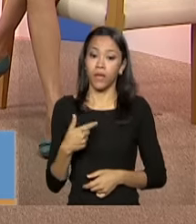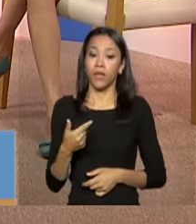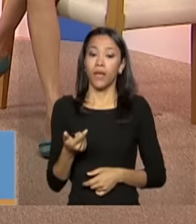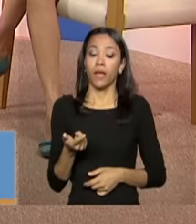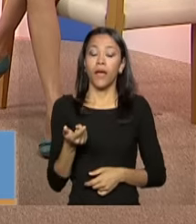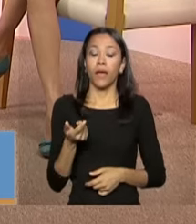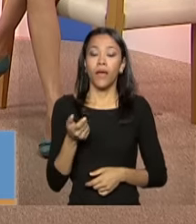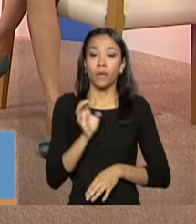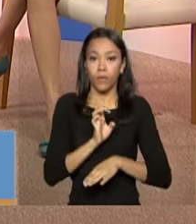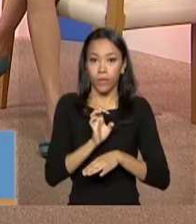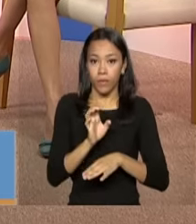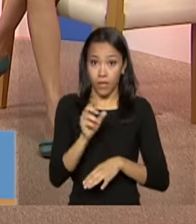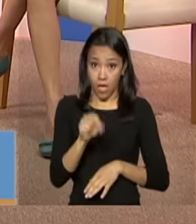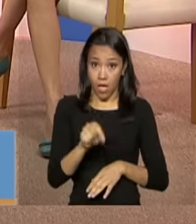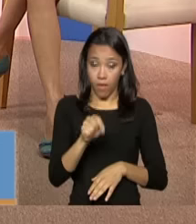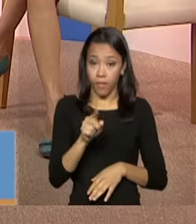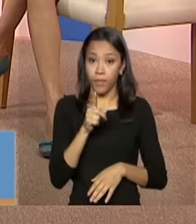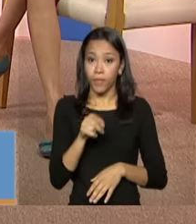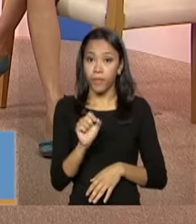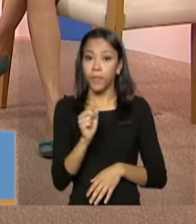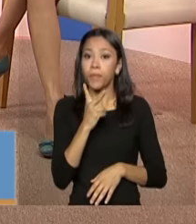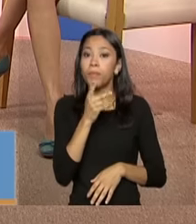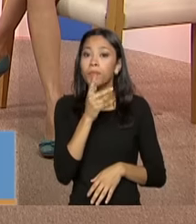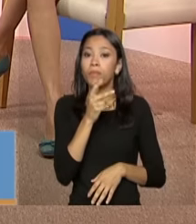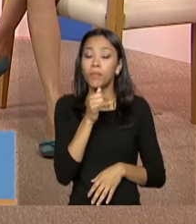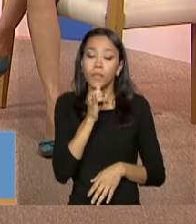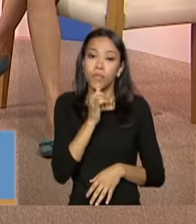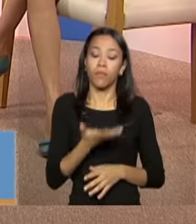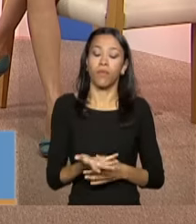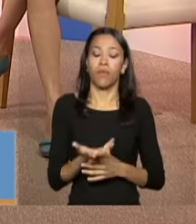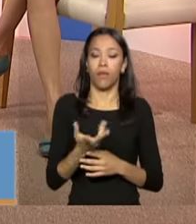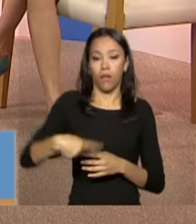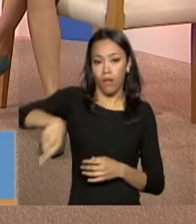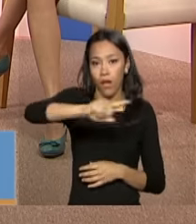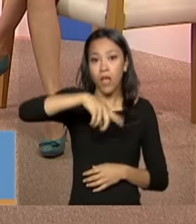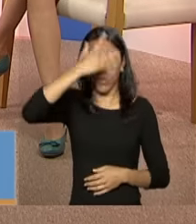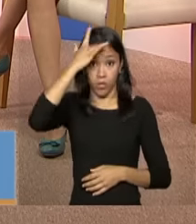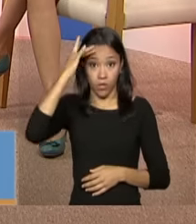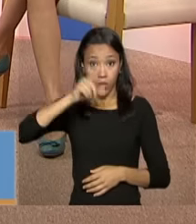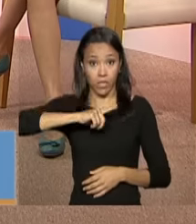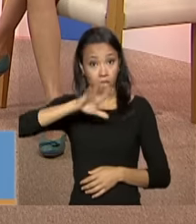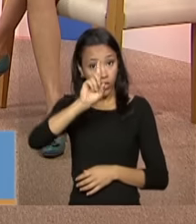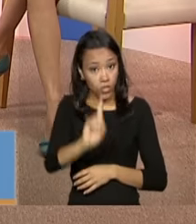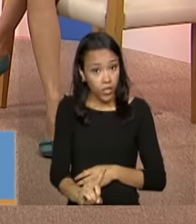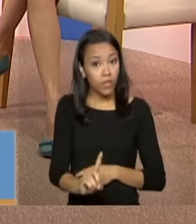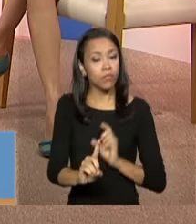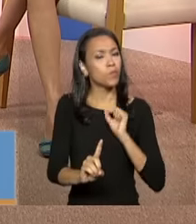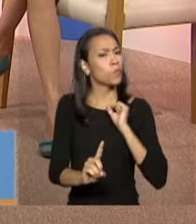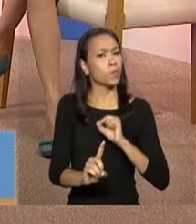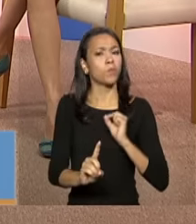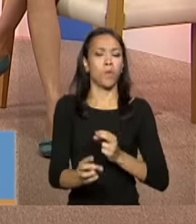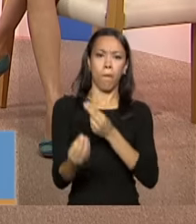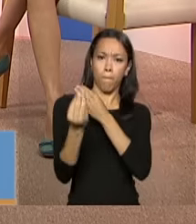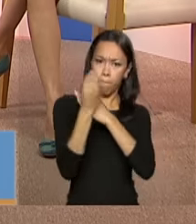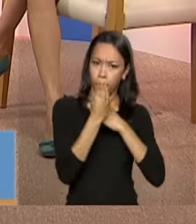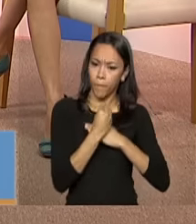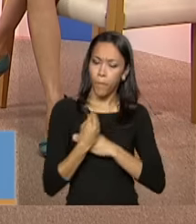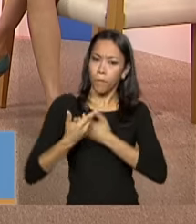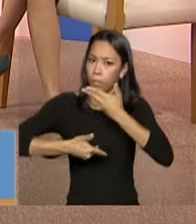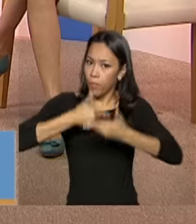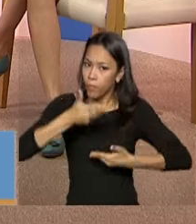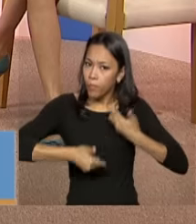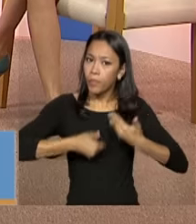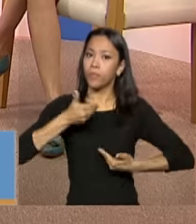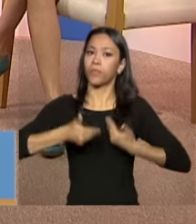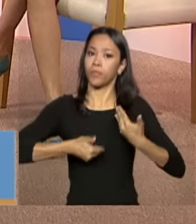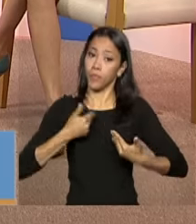É o reconhecimento de que as pessoas têm o direito de serem protegidos e assistidos nessas